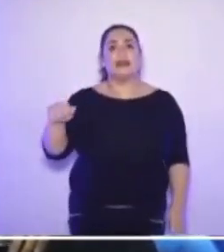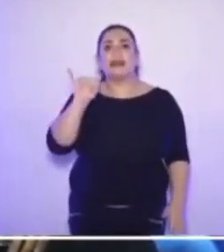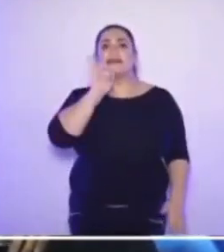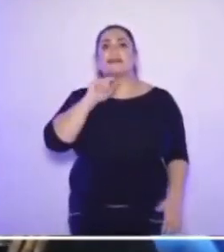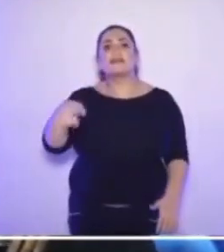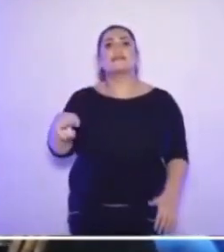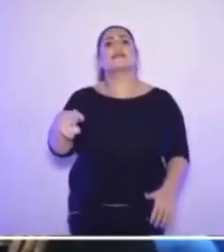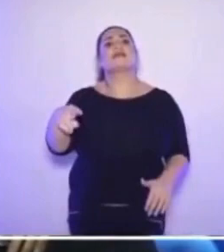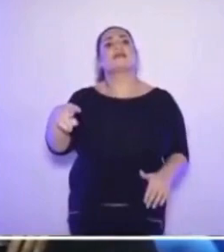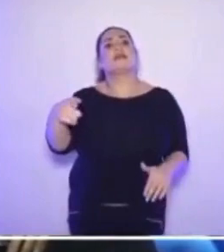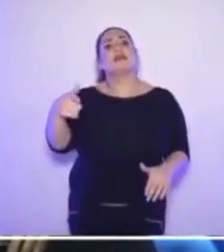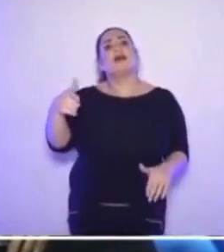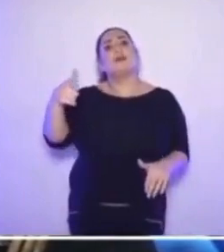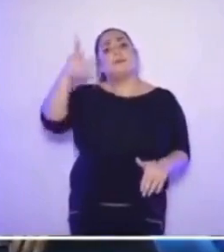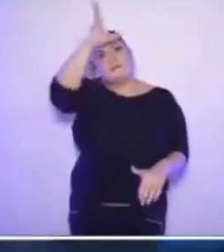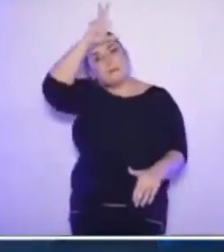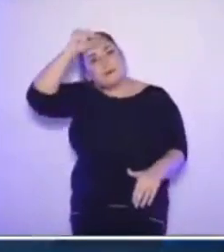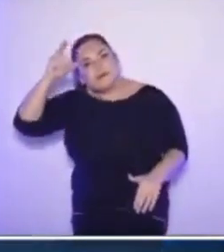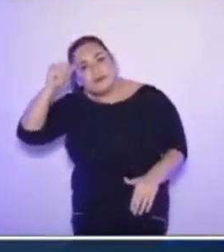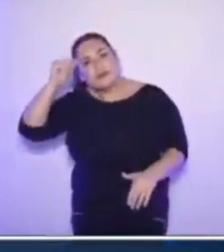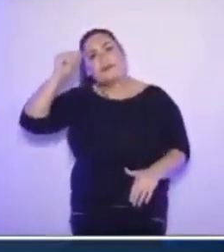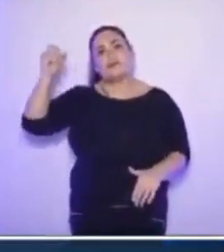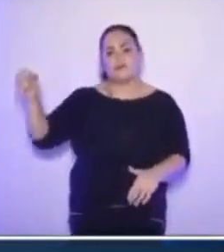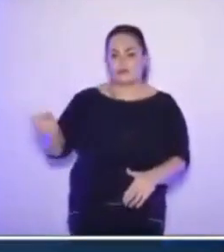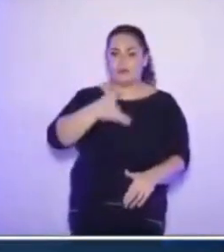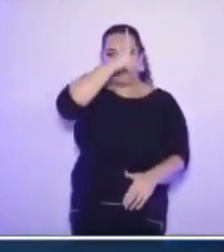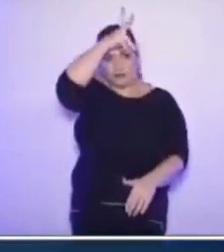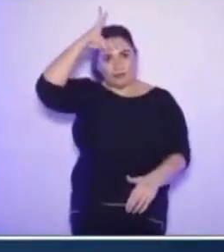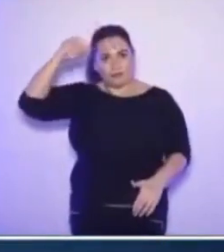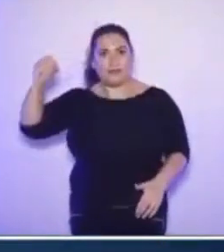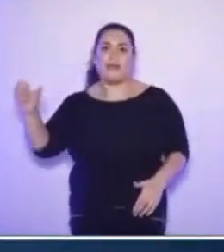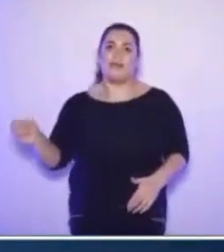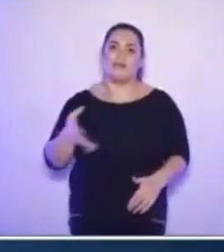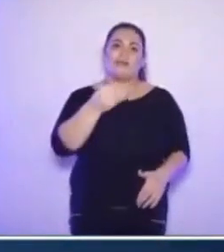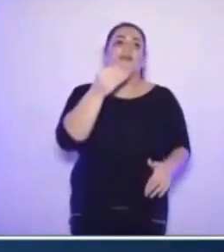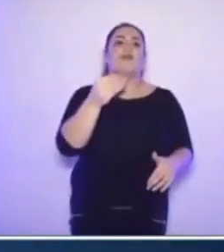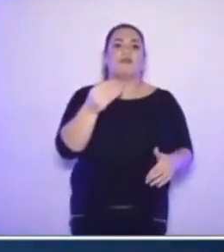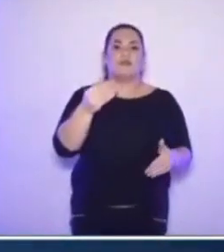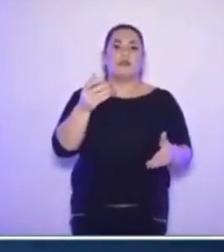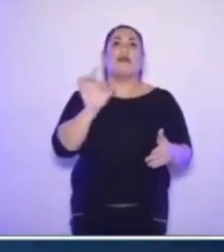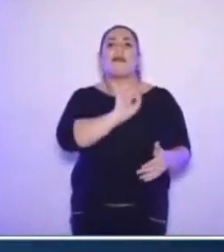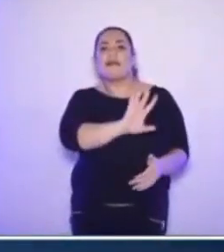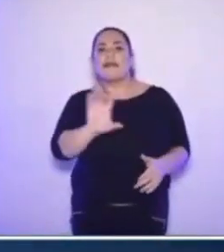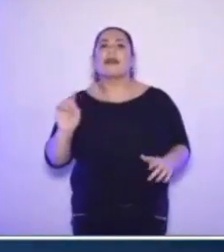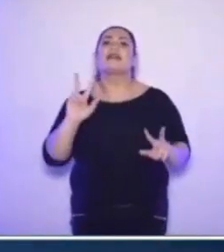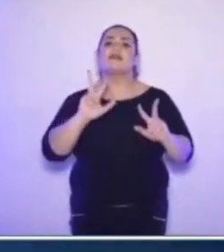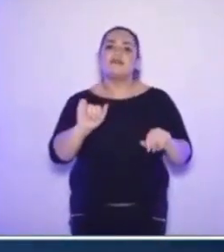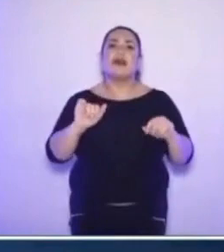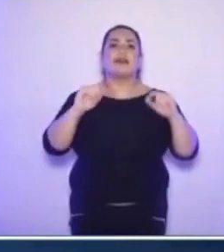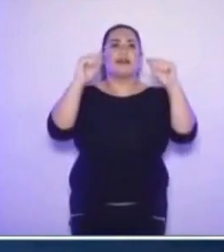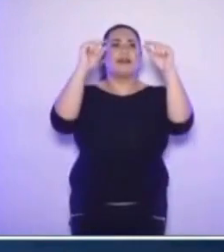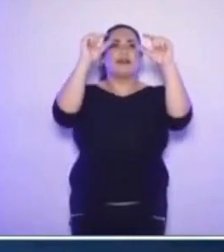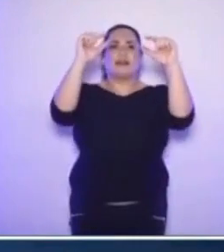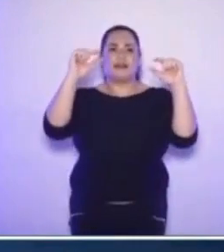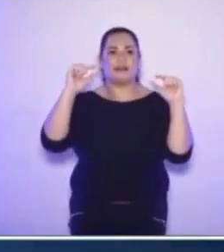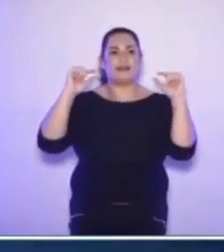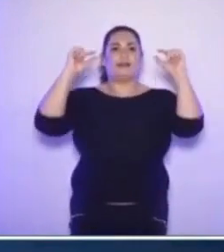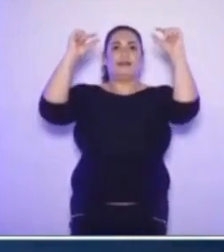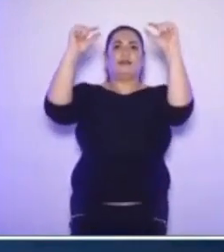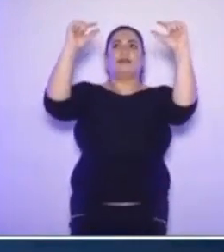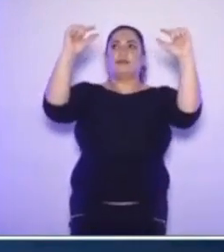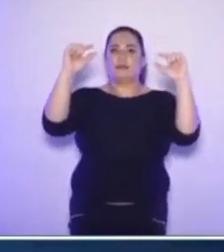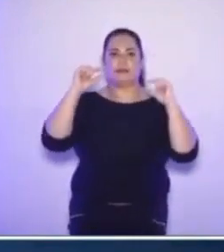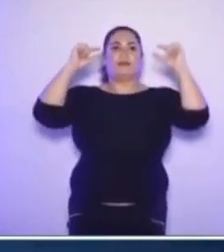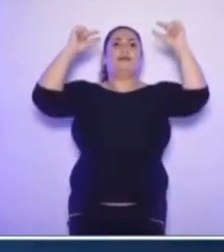Governo a governo. Só que agora, Romero deixa o sarrafo num ponto altíssimo, o mais